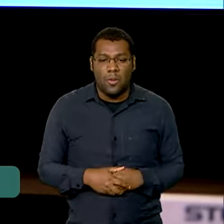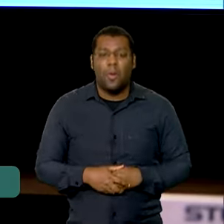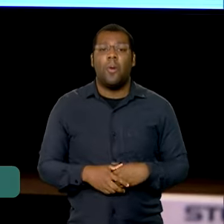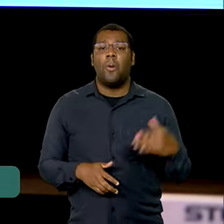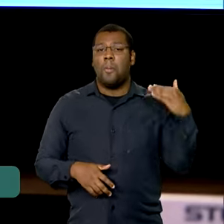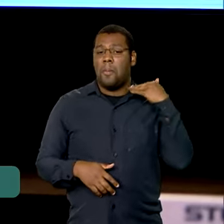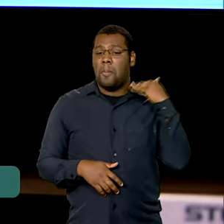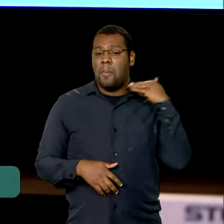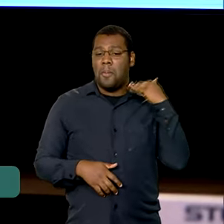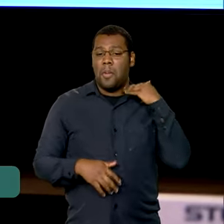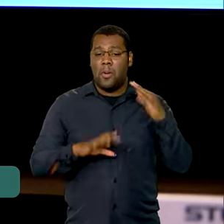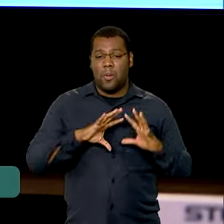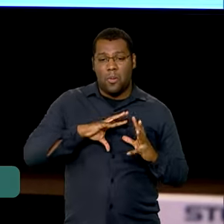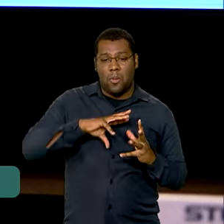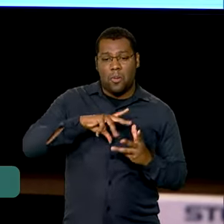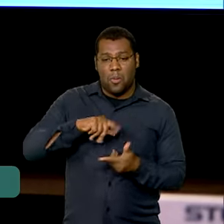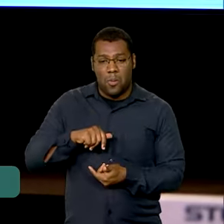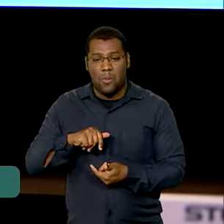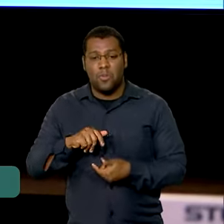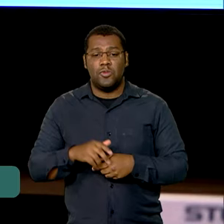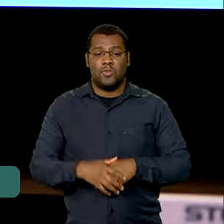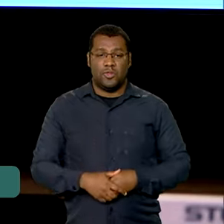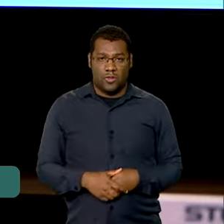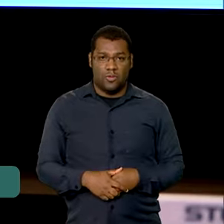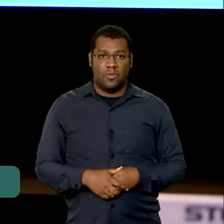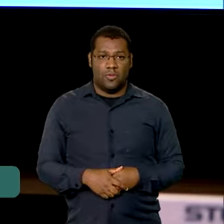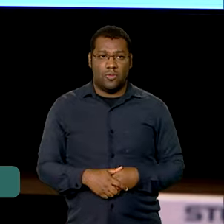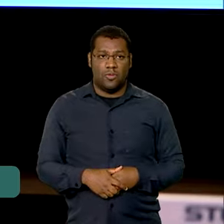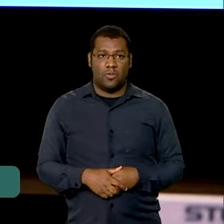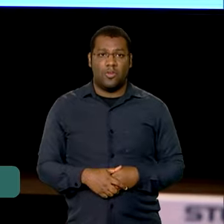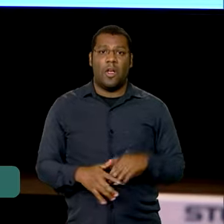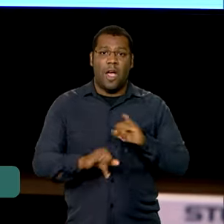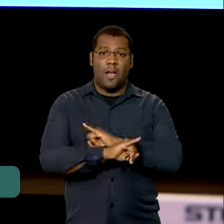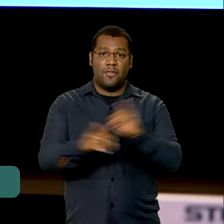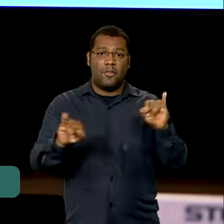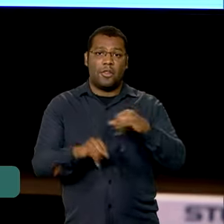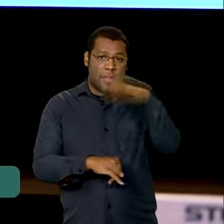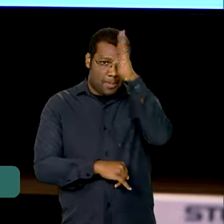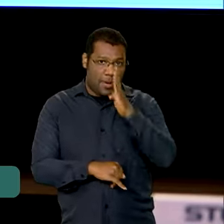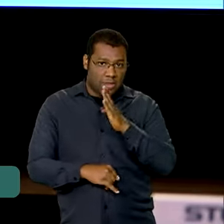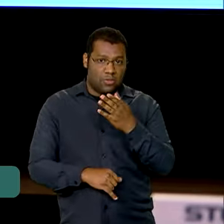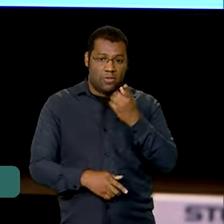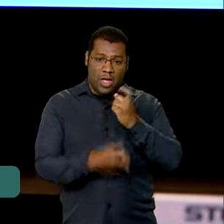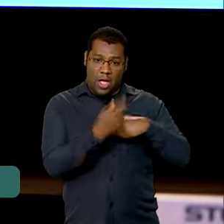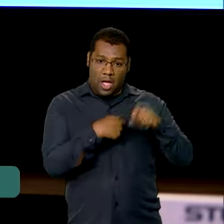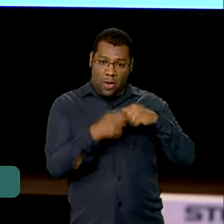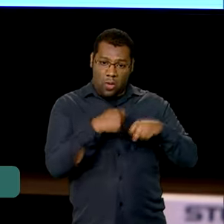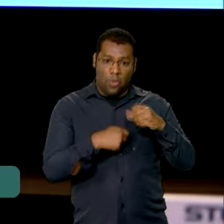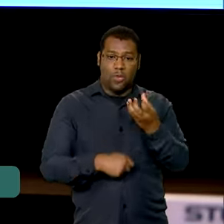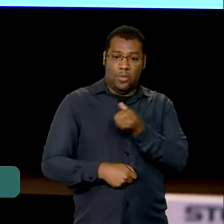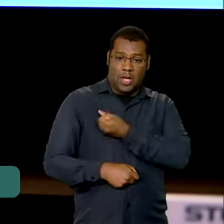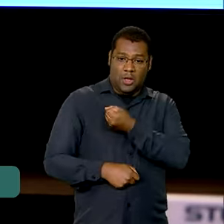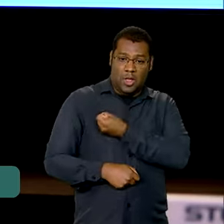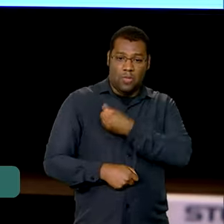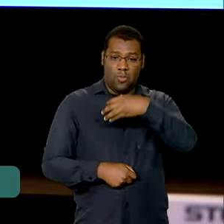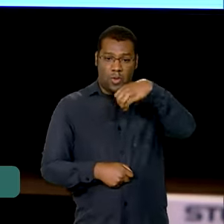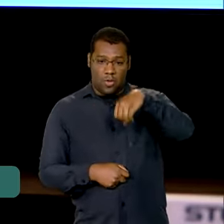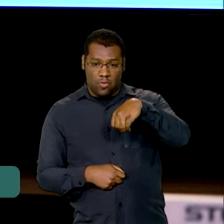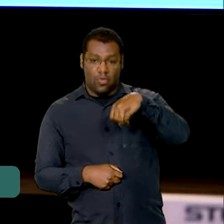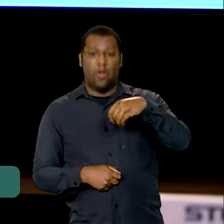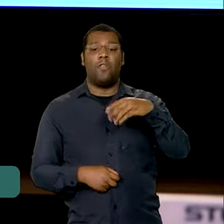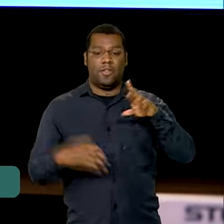fim do ano passado, reconheceu o país como a nona economia do planeta. E agora, mês passado, já